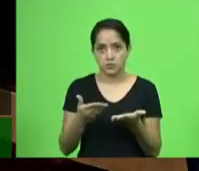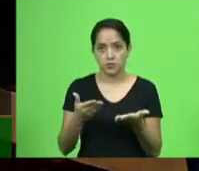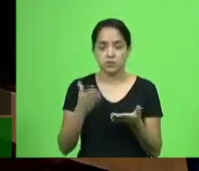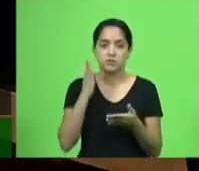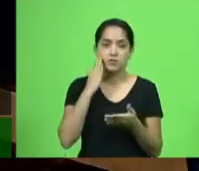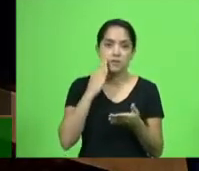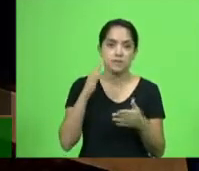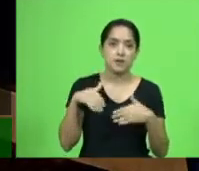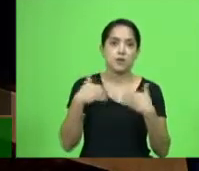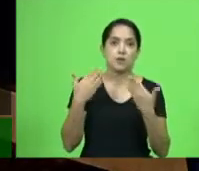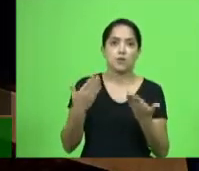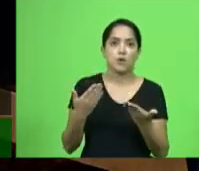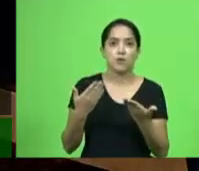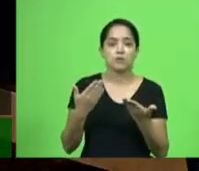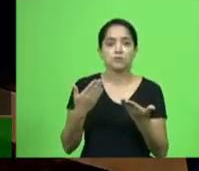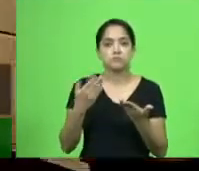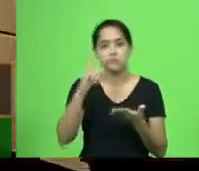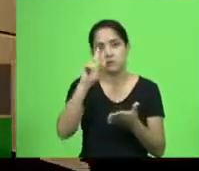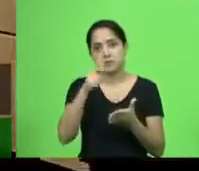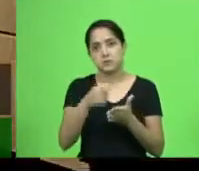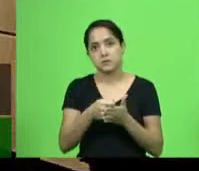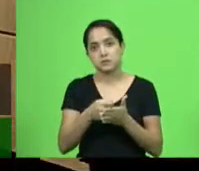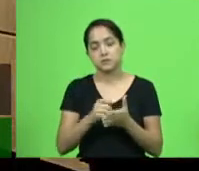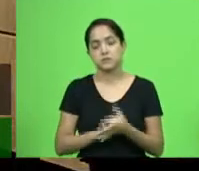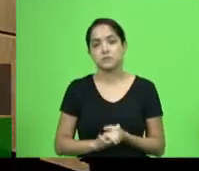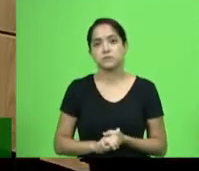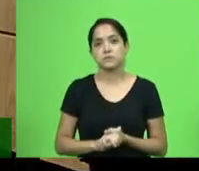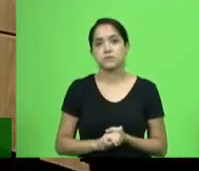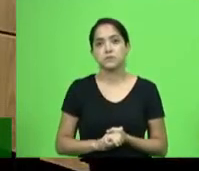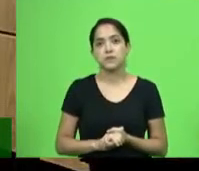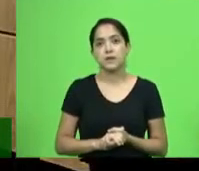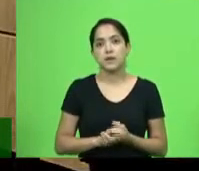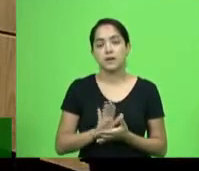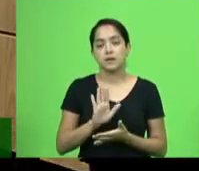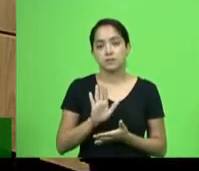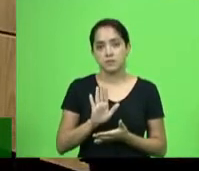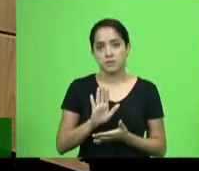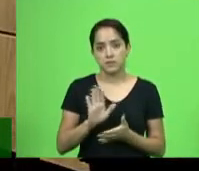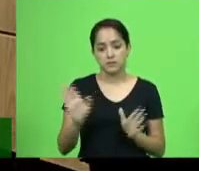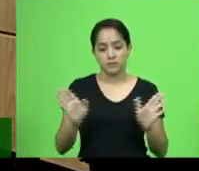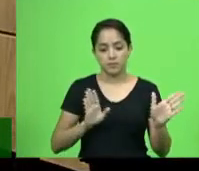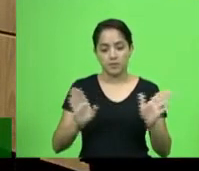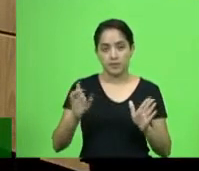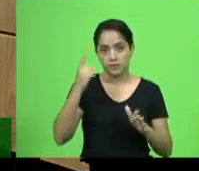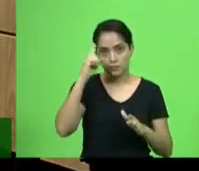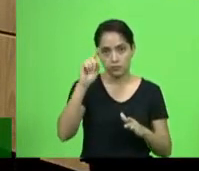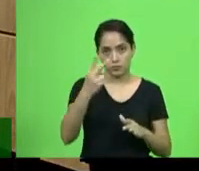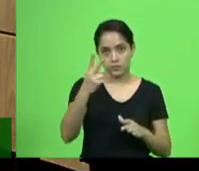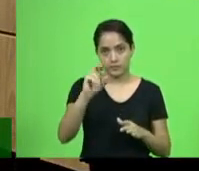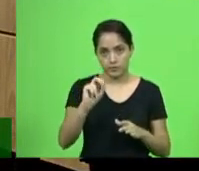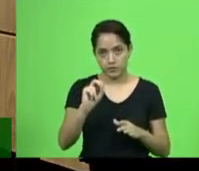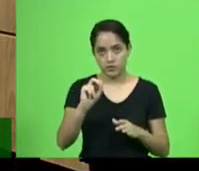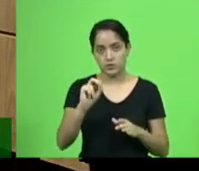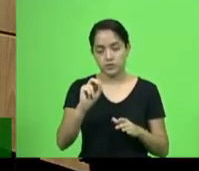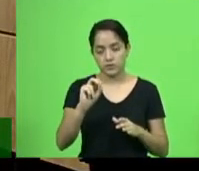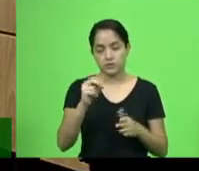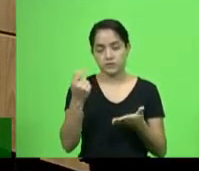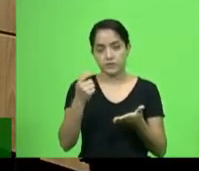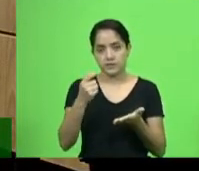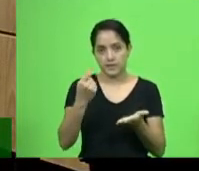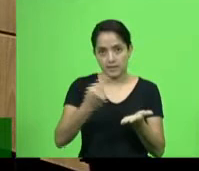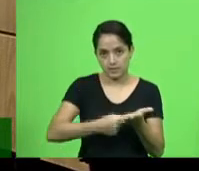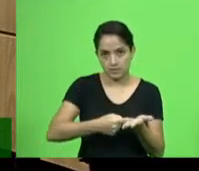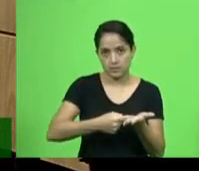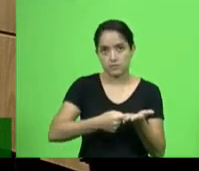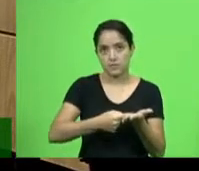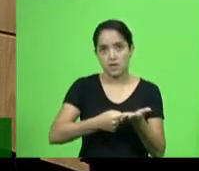posição da mesa com relação a isso. Ok, deputado. Na verdade, nós temos 20 dias para fazer esse agendamento e aí